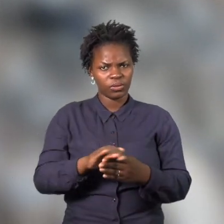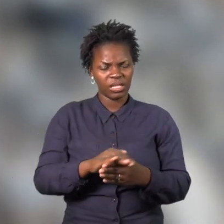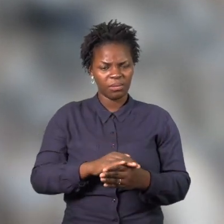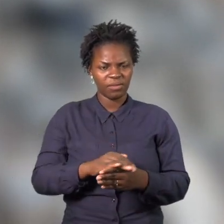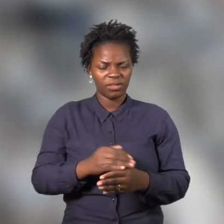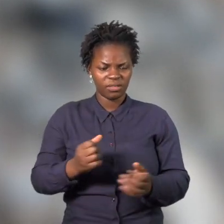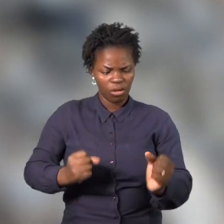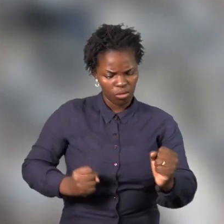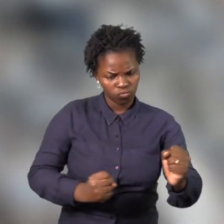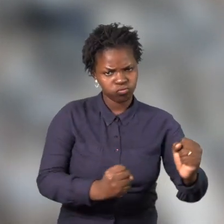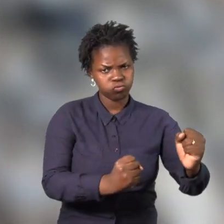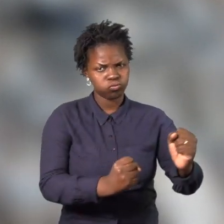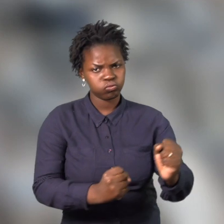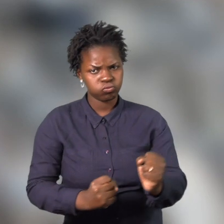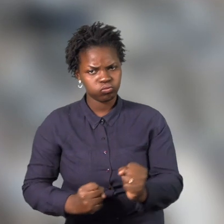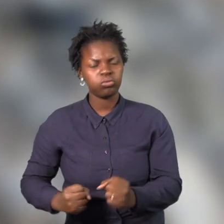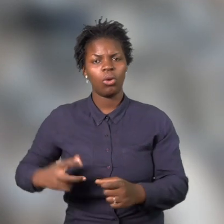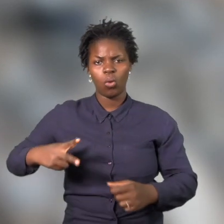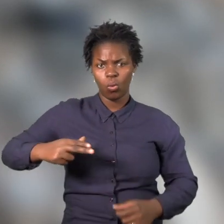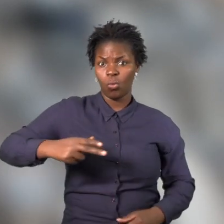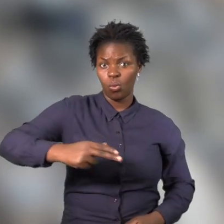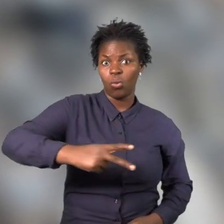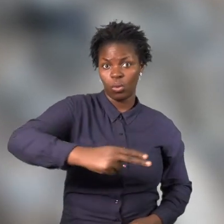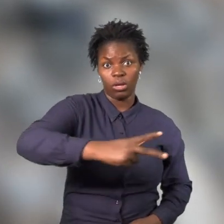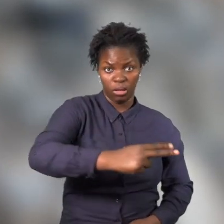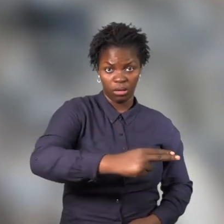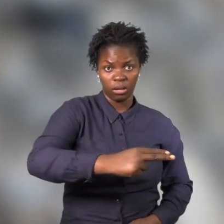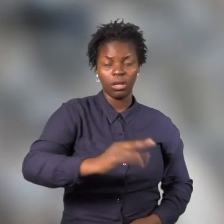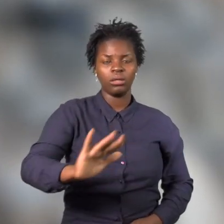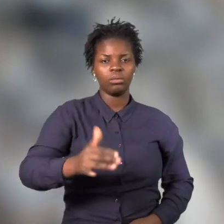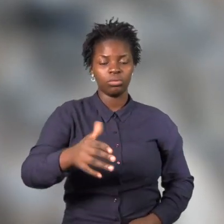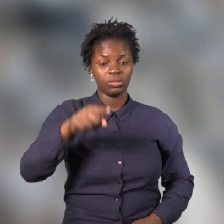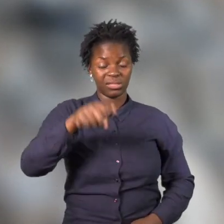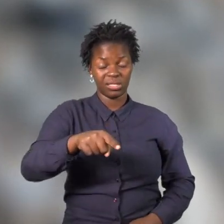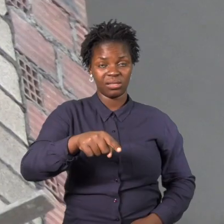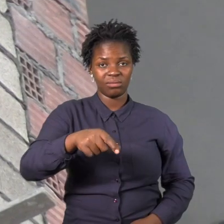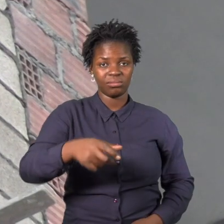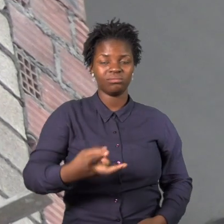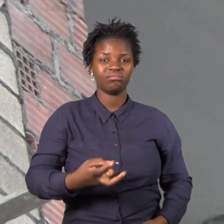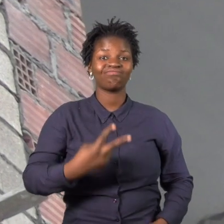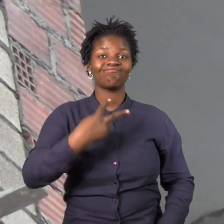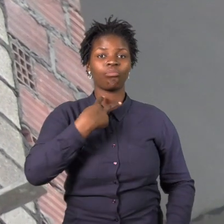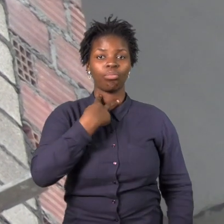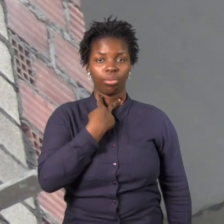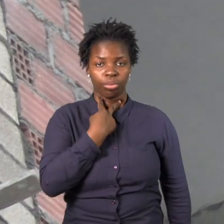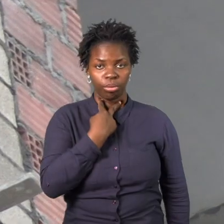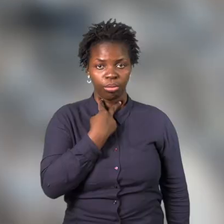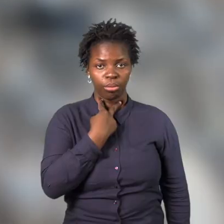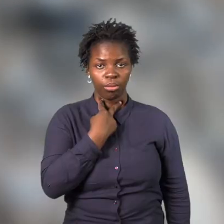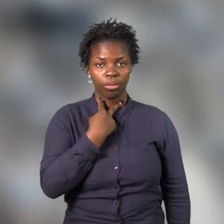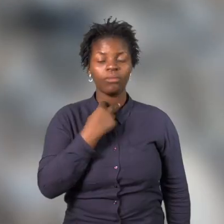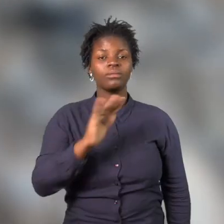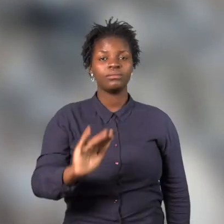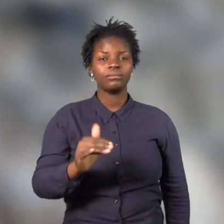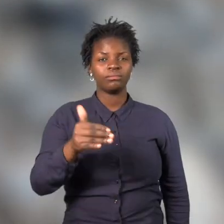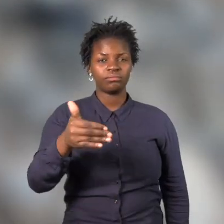E aí a máquina desnegou-se e a máquina causou-me mesmo